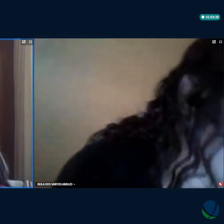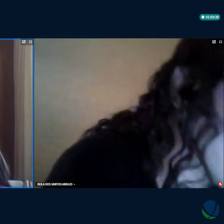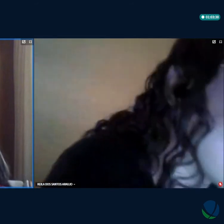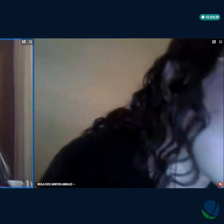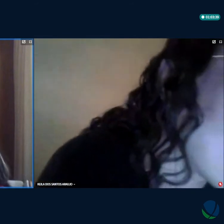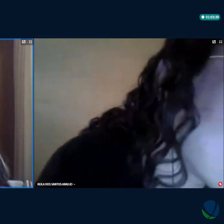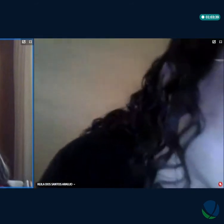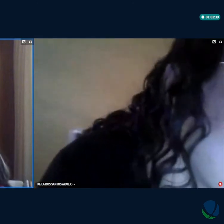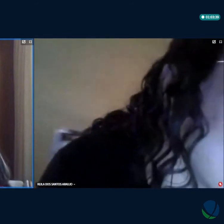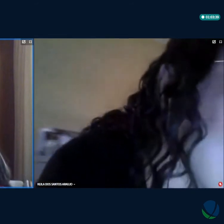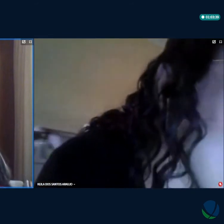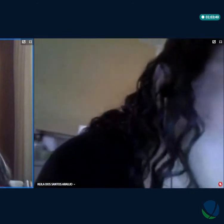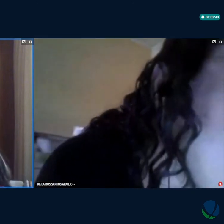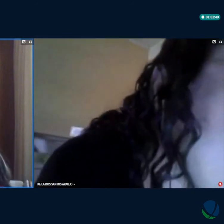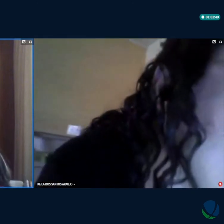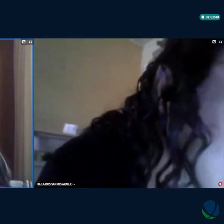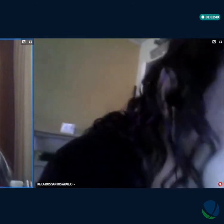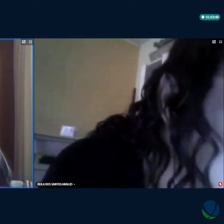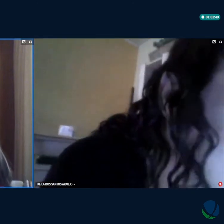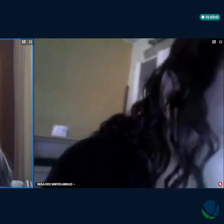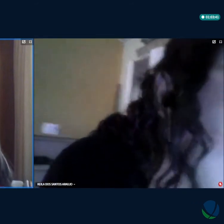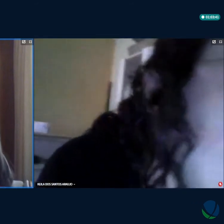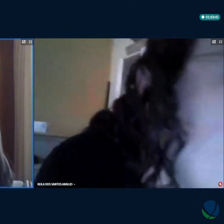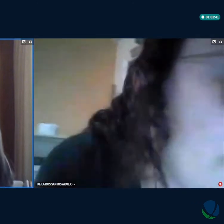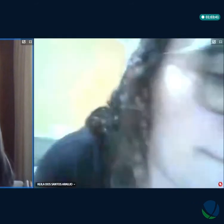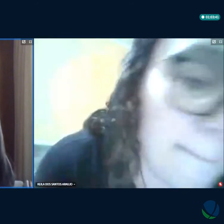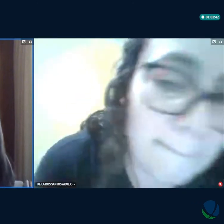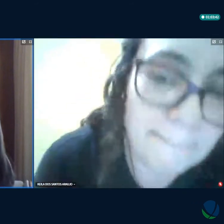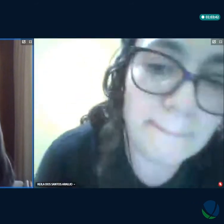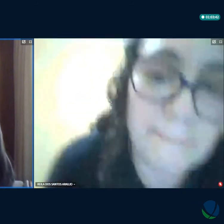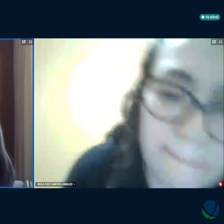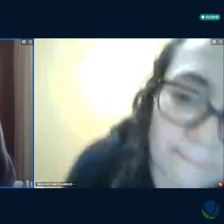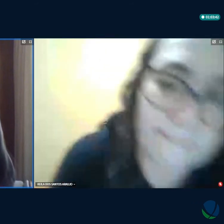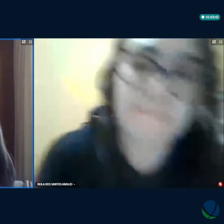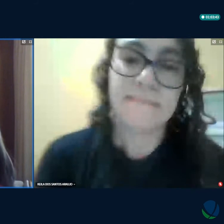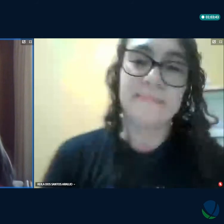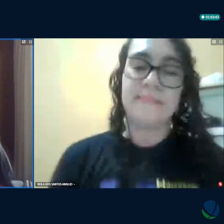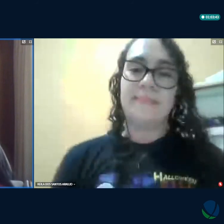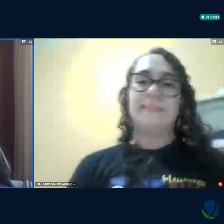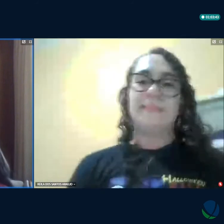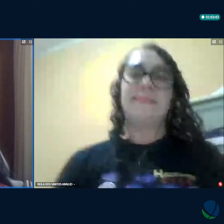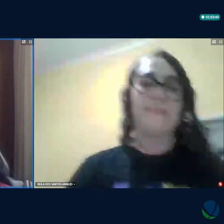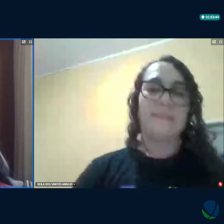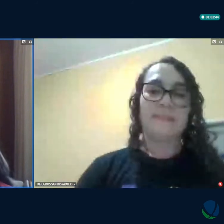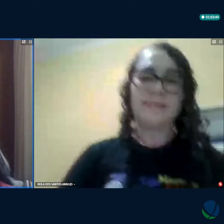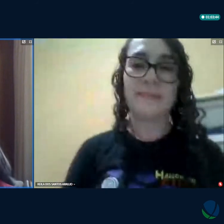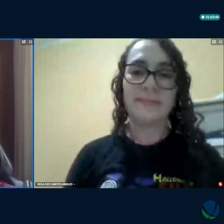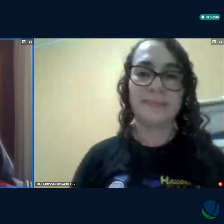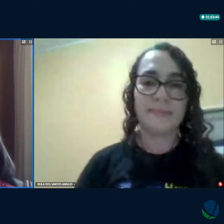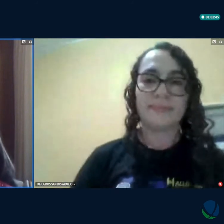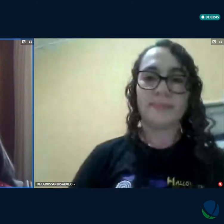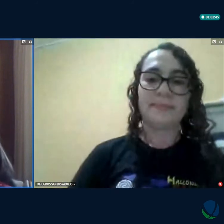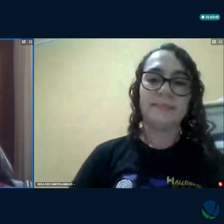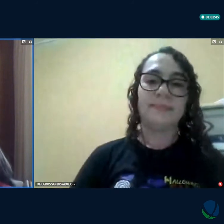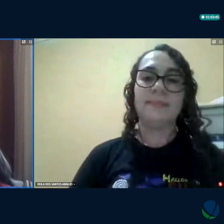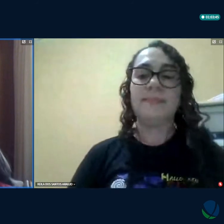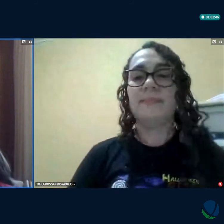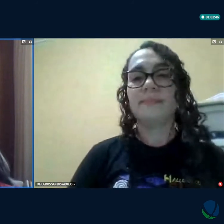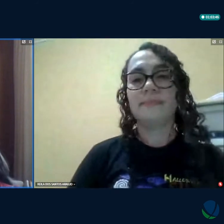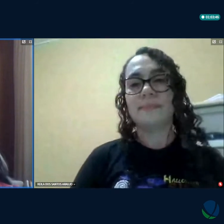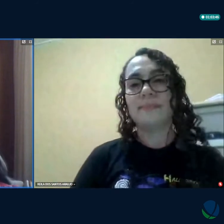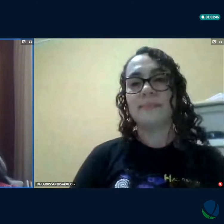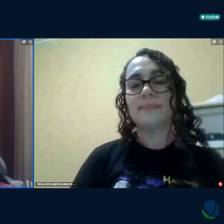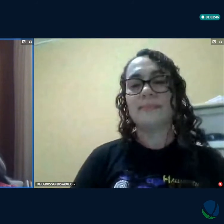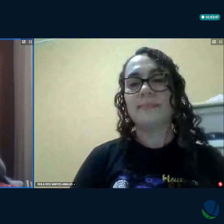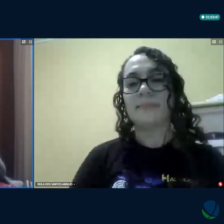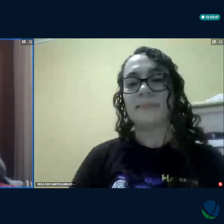tão rico né e aí vocês já teve que fazer todas vocês tiveram que fazer todas as matérias online né então assim eu acho que